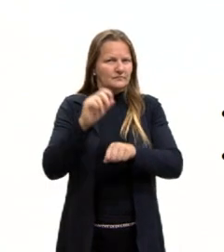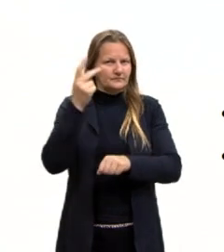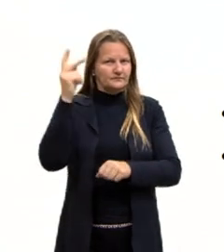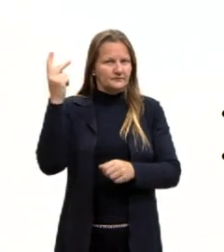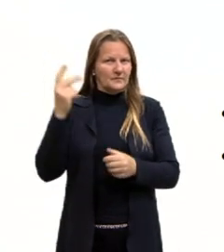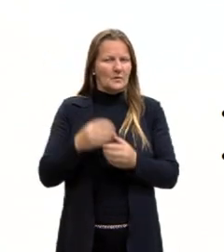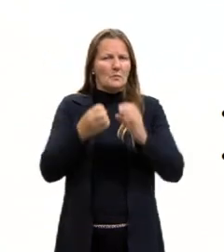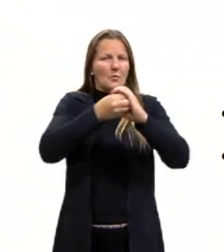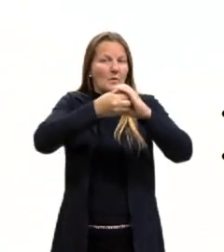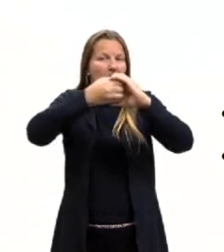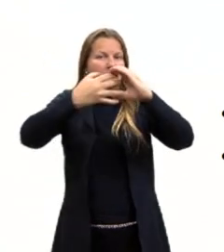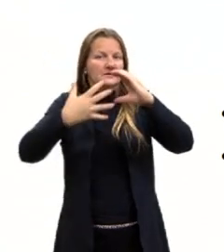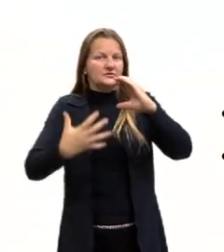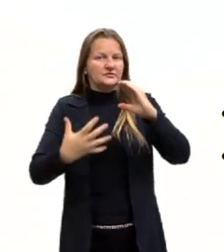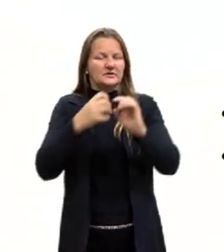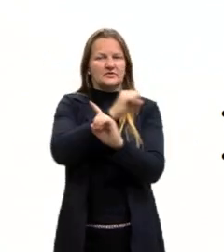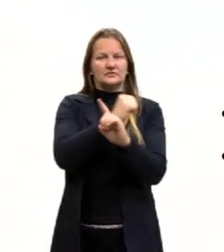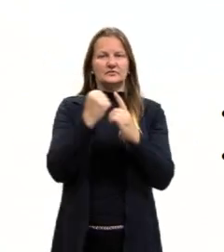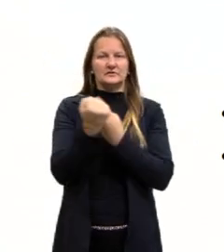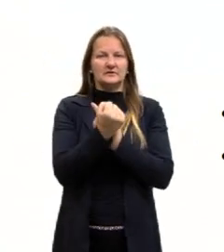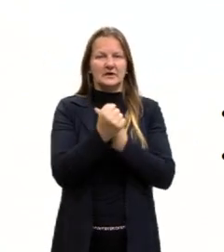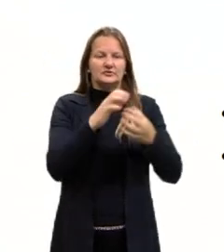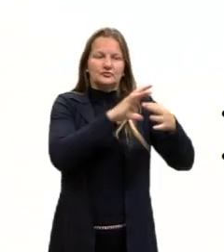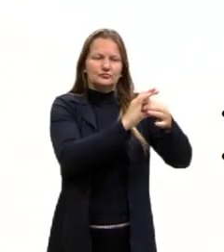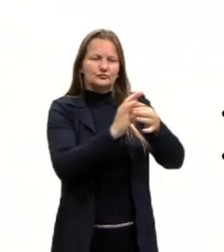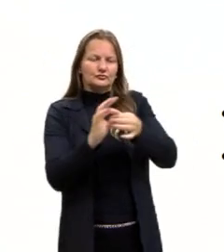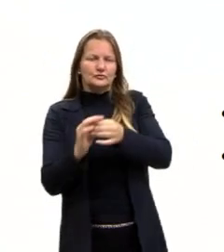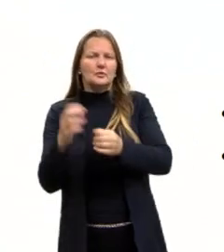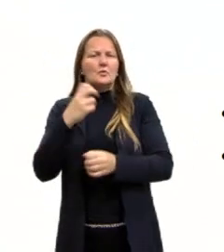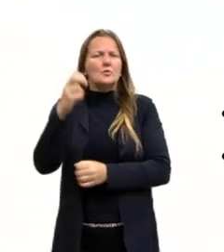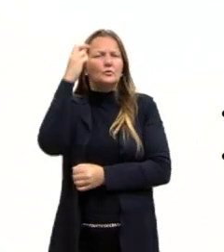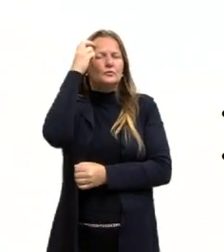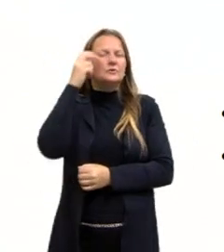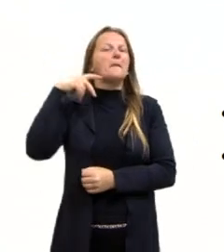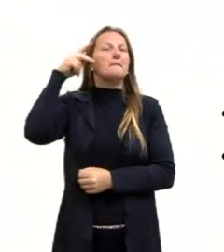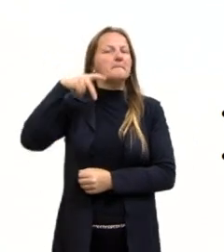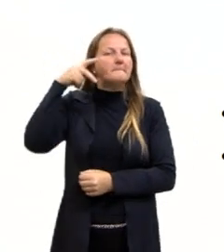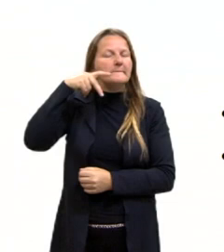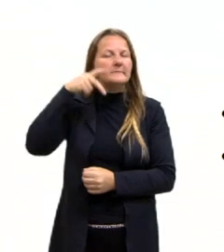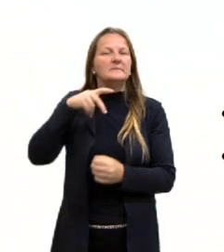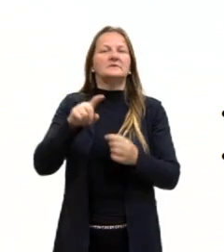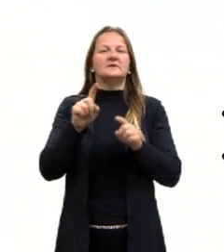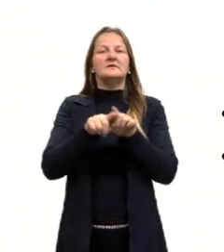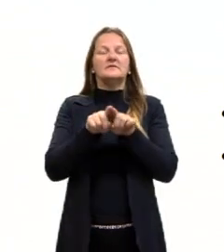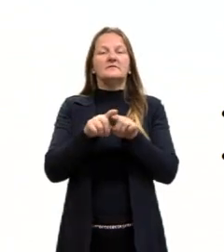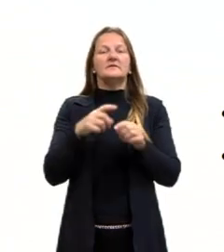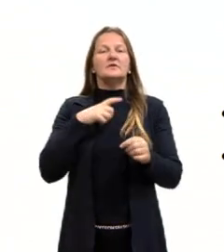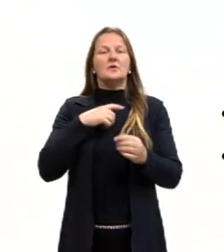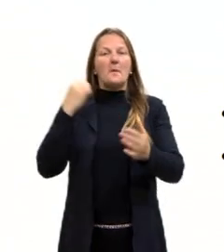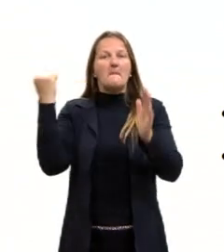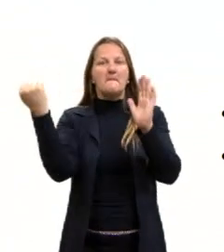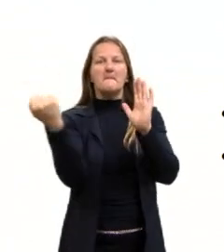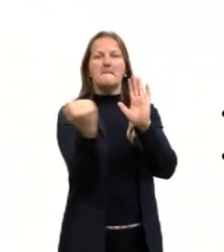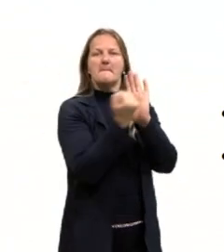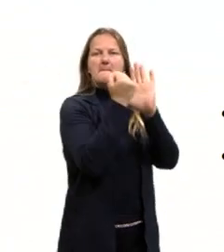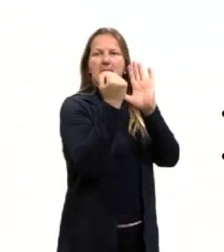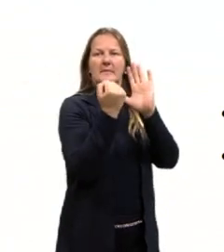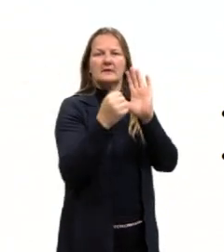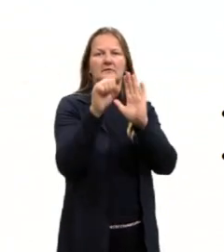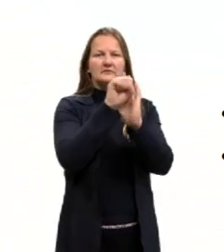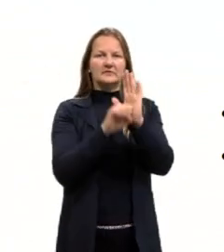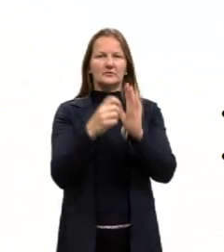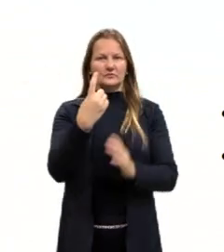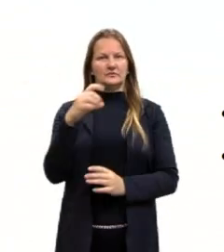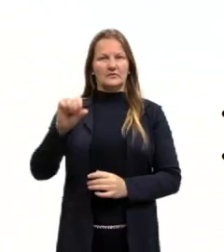características da sociedade, da cultura, da política. E ele diz que aquilo que vai marcar o século XIX